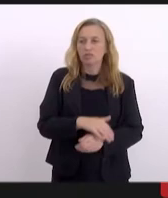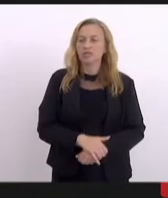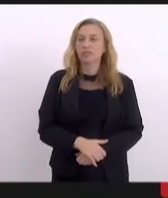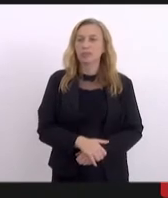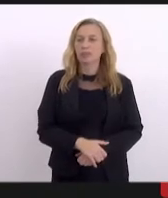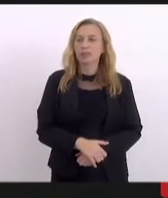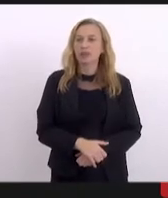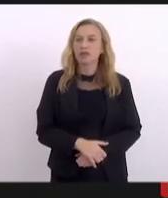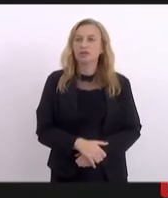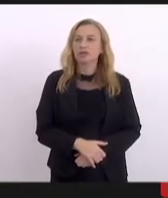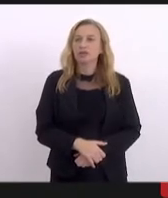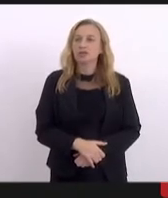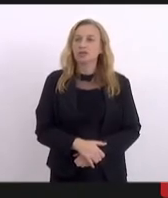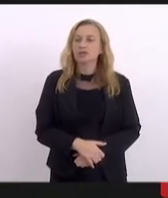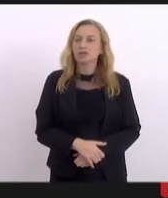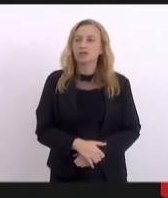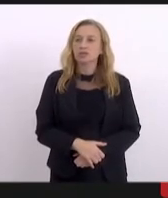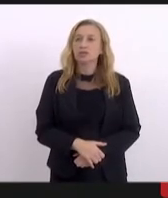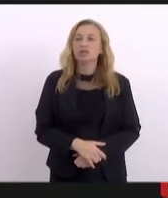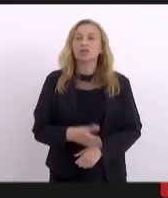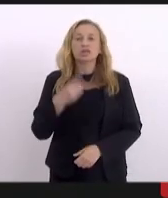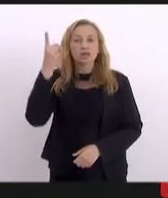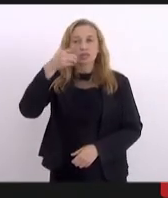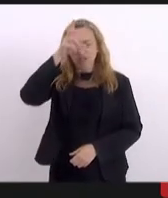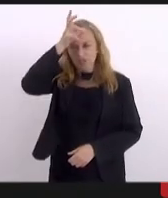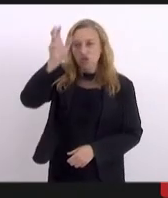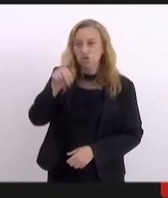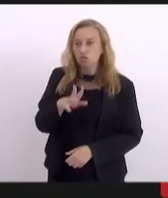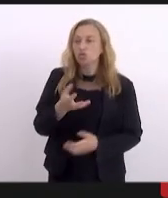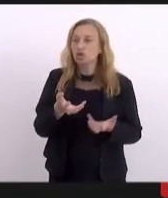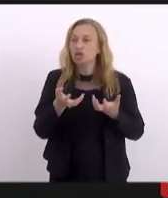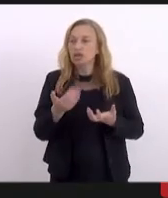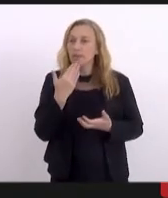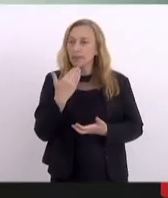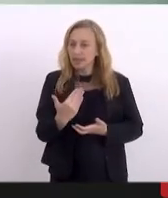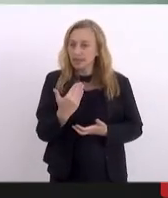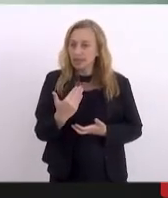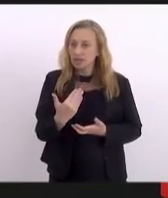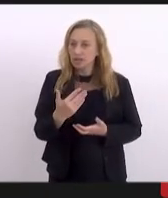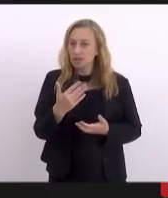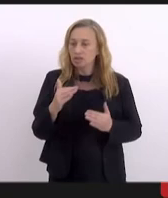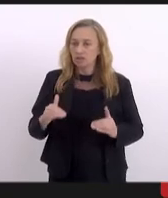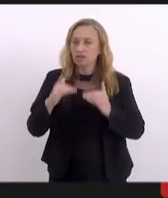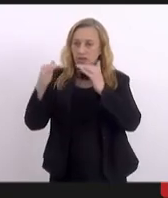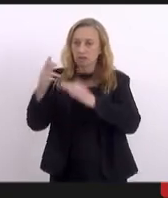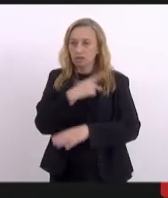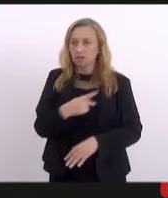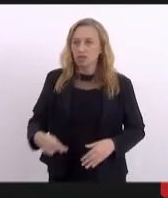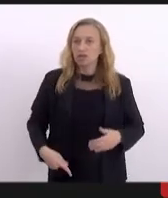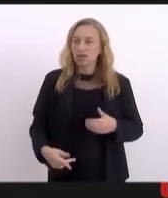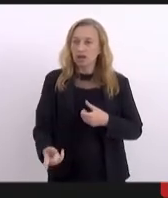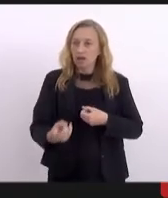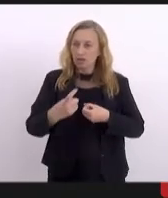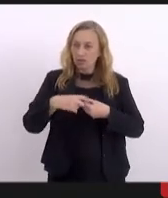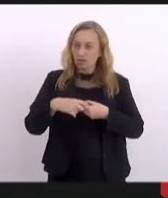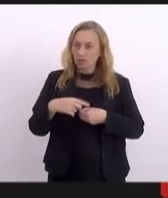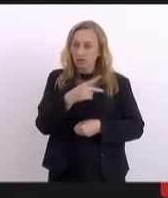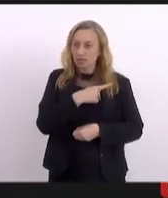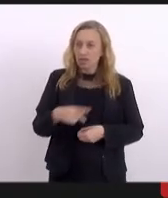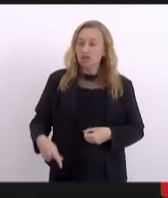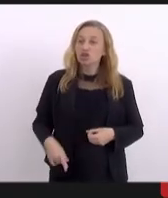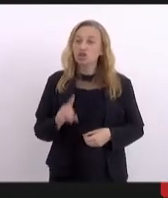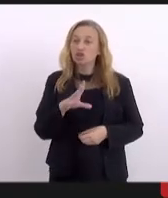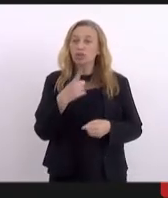aprovado. Deputada Tia Ju, eu só queria pedir a vossa excelência o retorno da presidência, apenas para